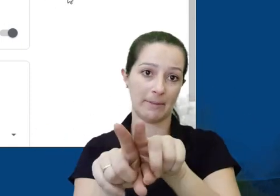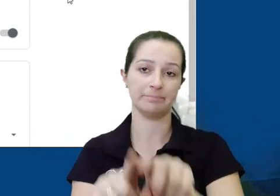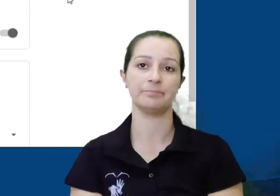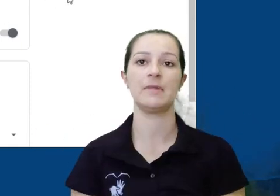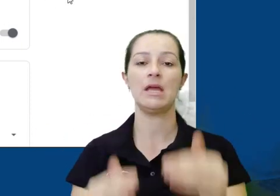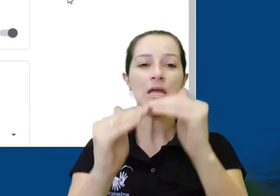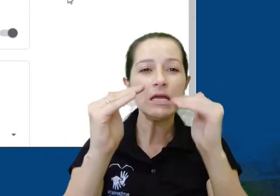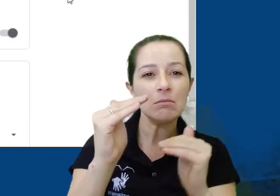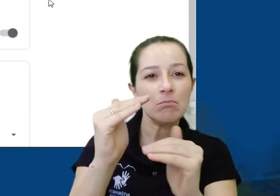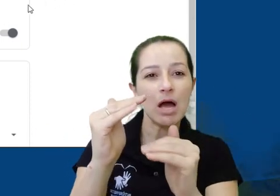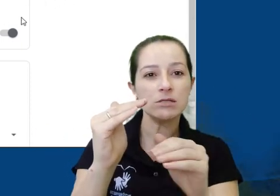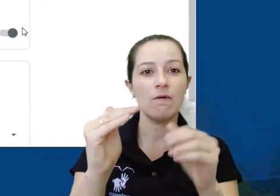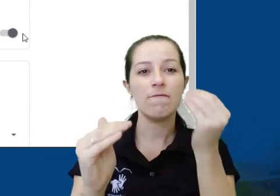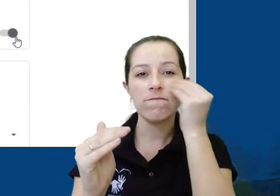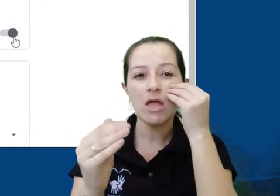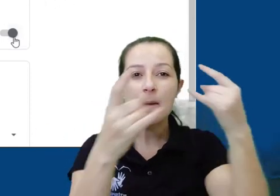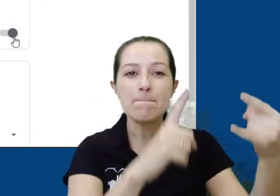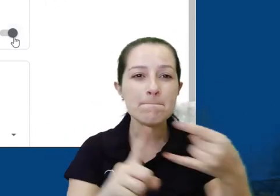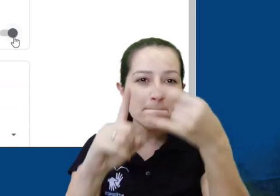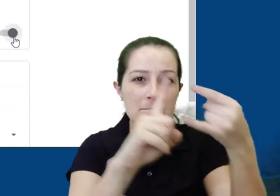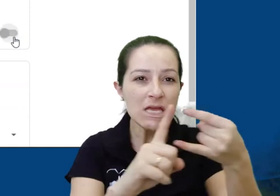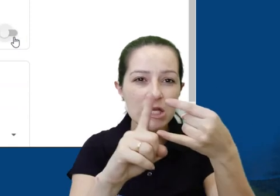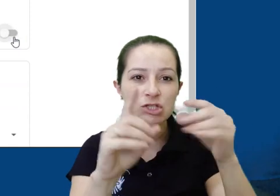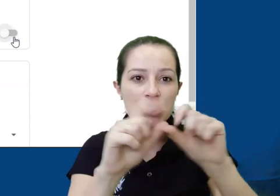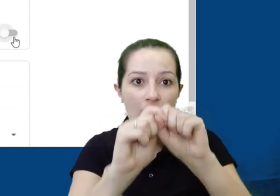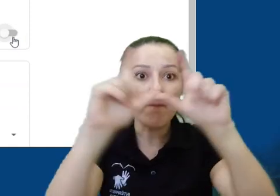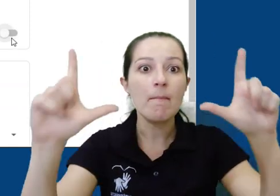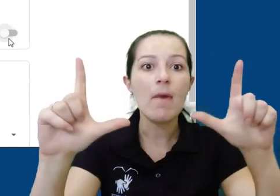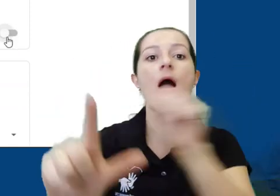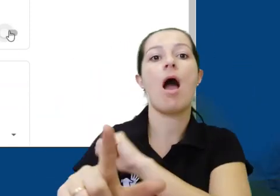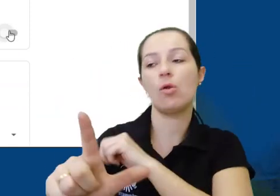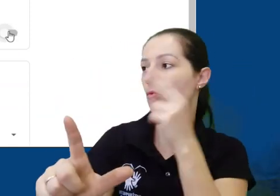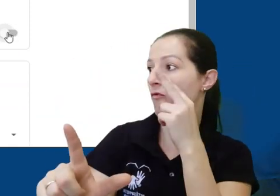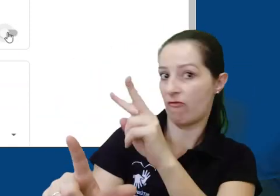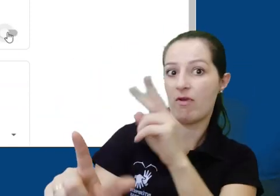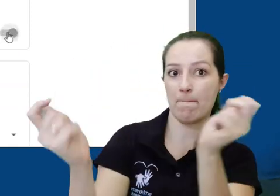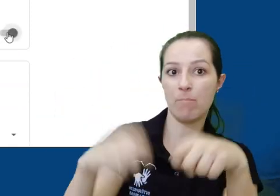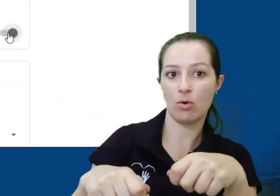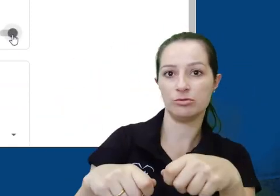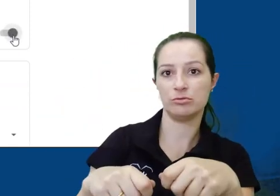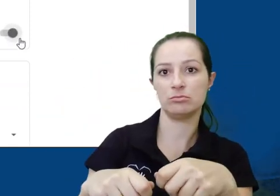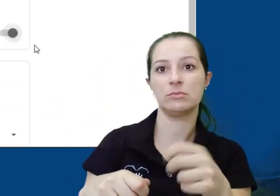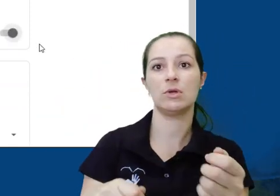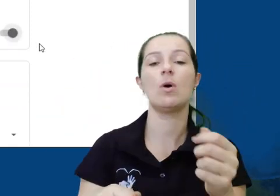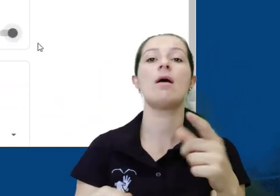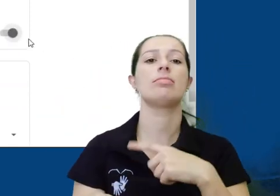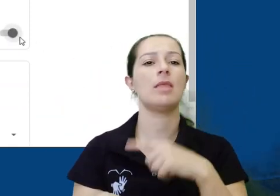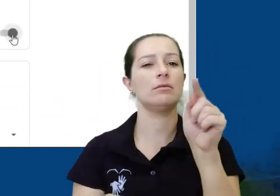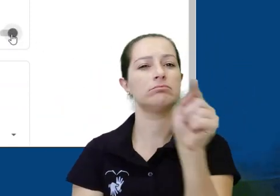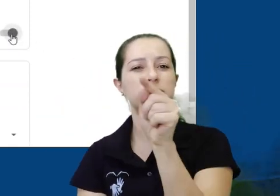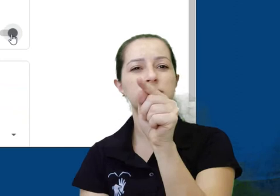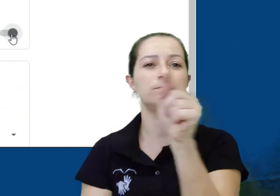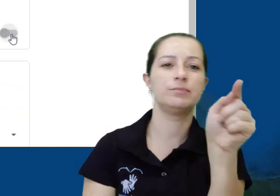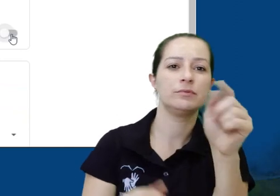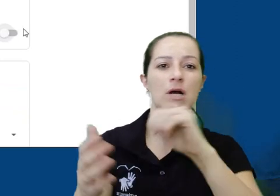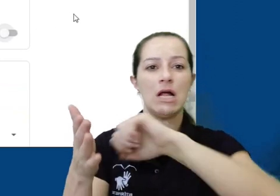último, ainda um pouco mais abaixo, podemos definir se o link do Meet estará visível para os alunos constantemente. Você pode mudar isso alternando